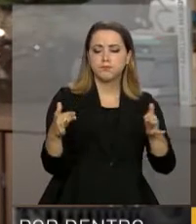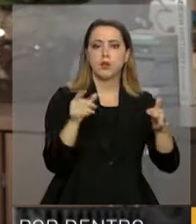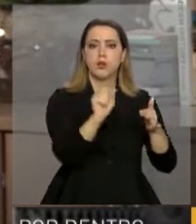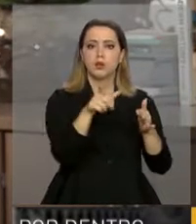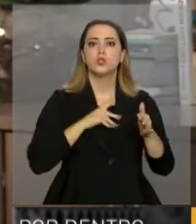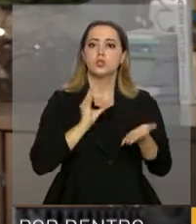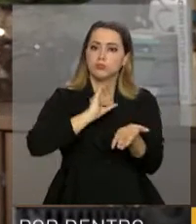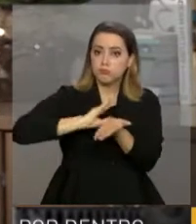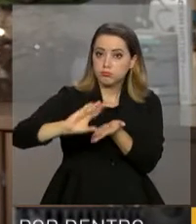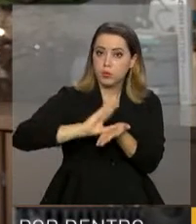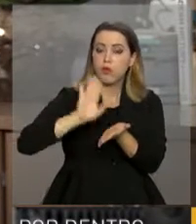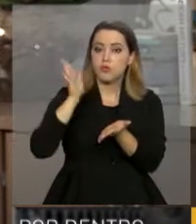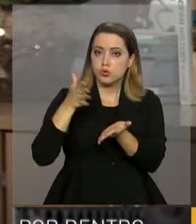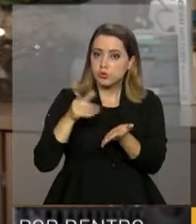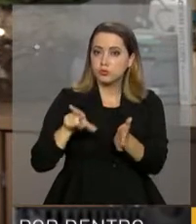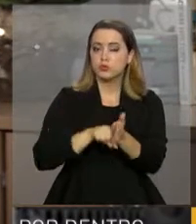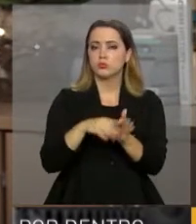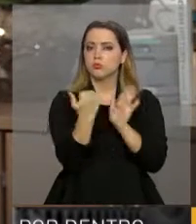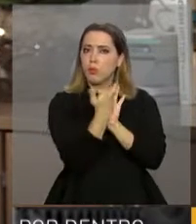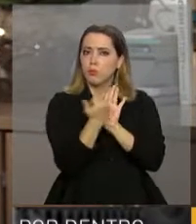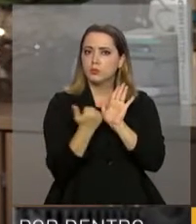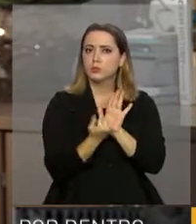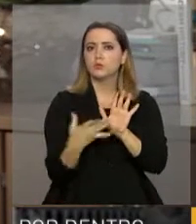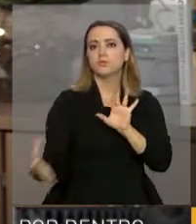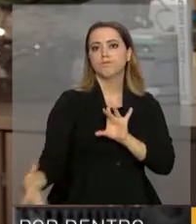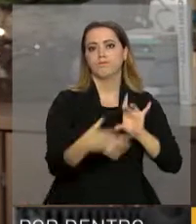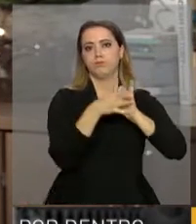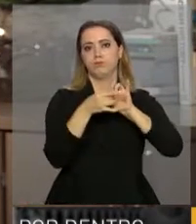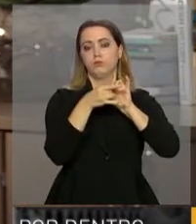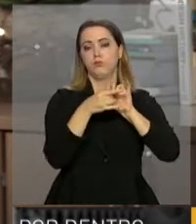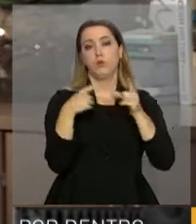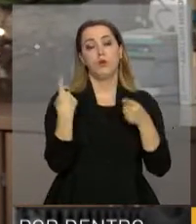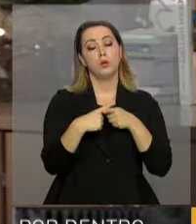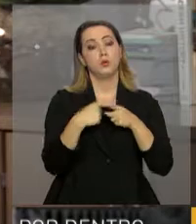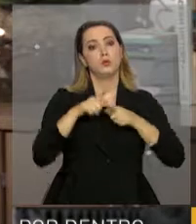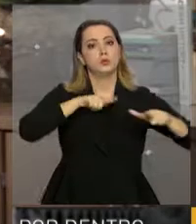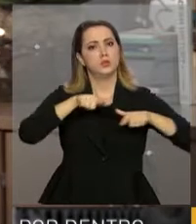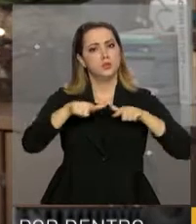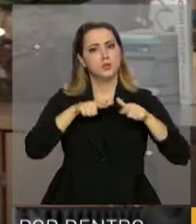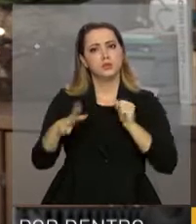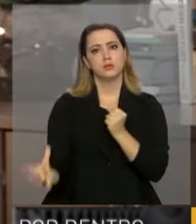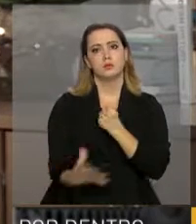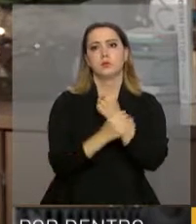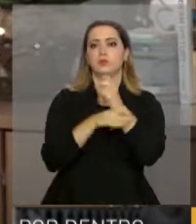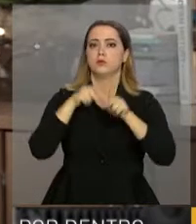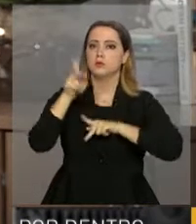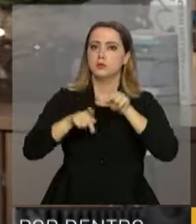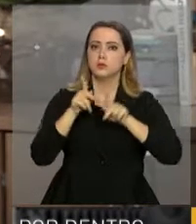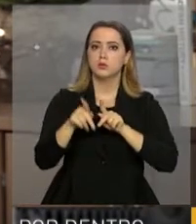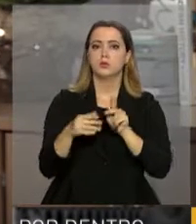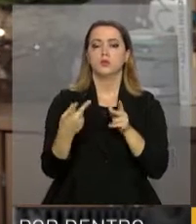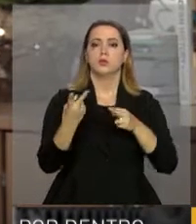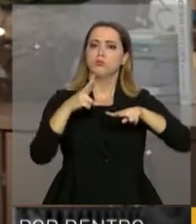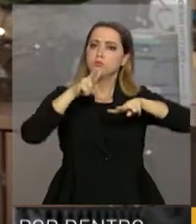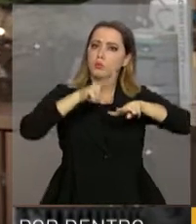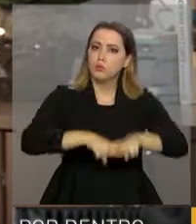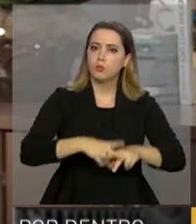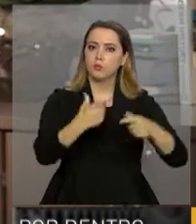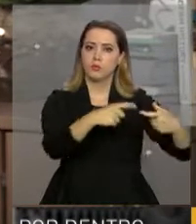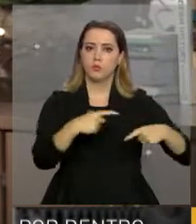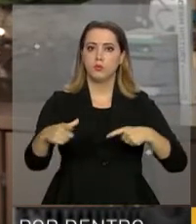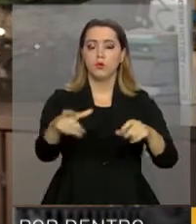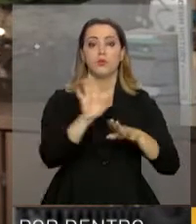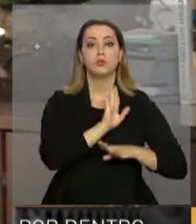já tem recurso, é um plano que eu considero integrado, porque ele tem ações na área da segurança pública, do sistema penitenciário,